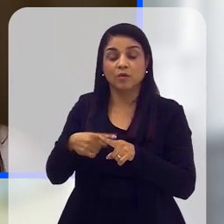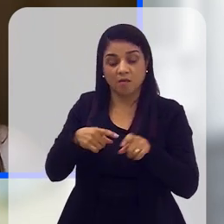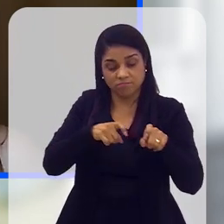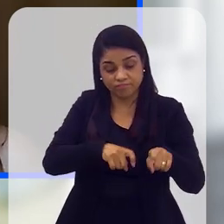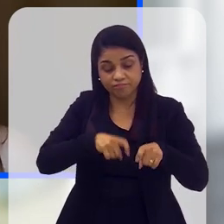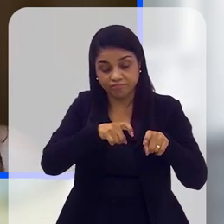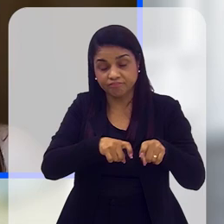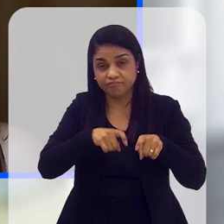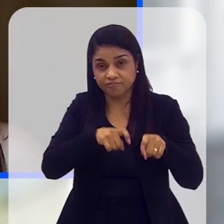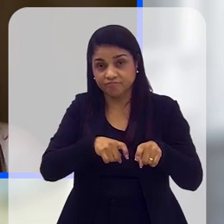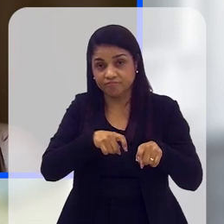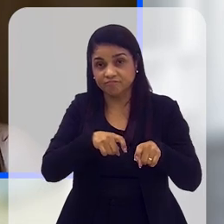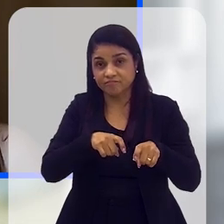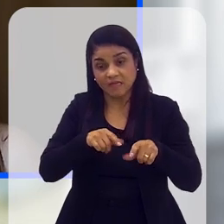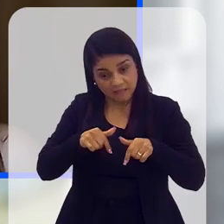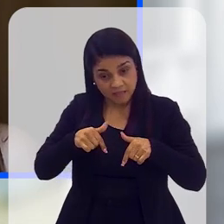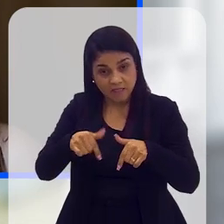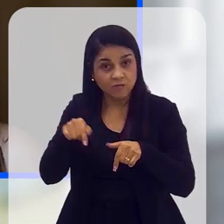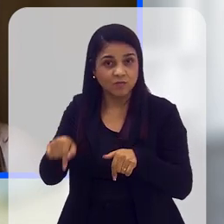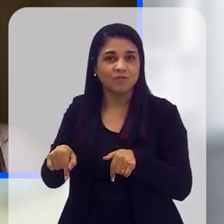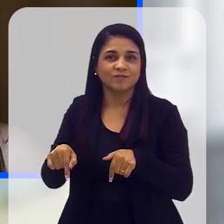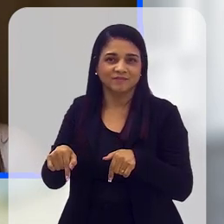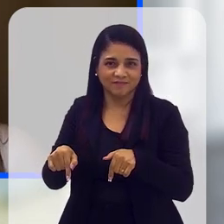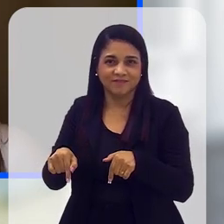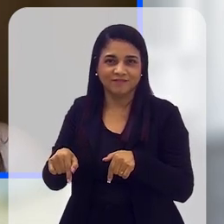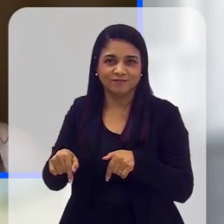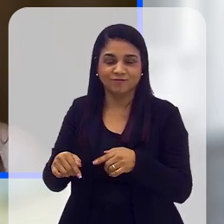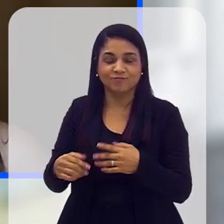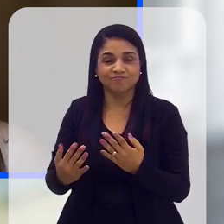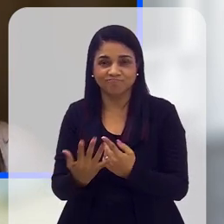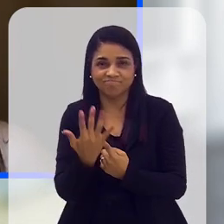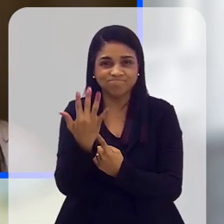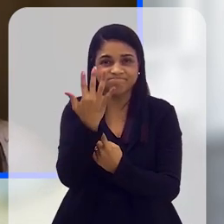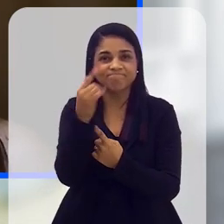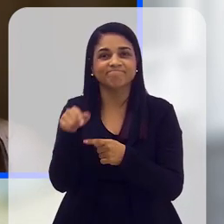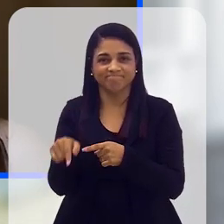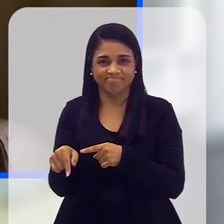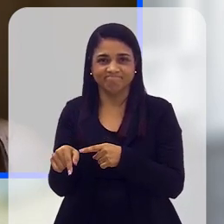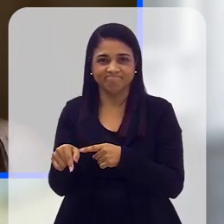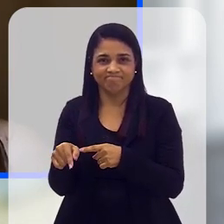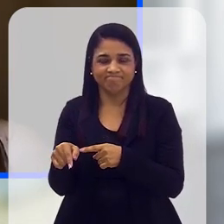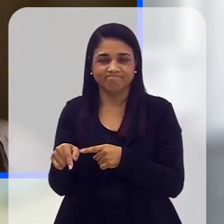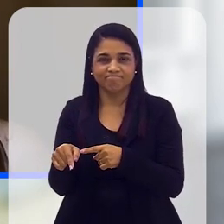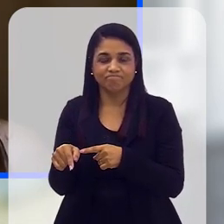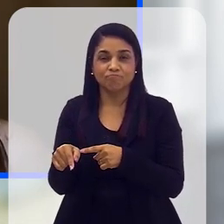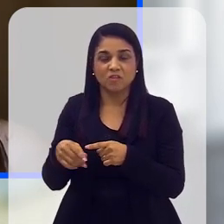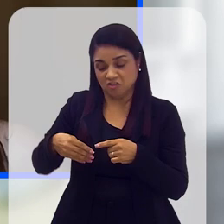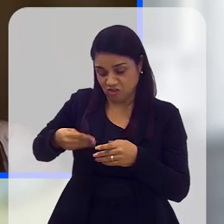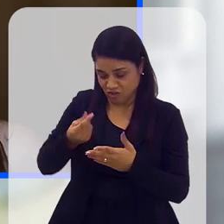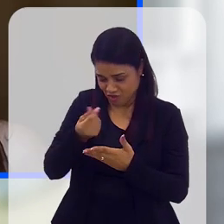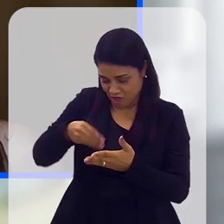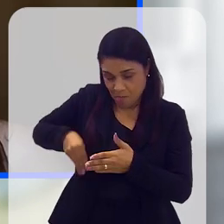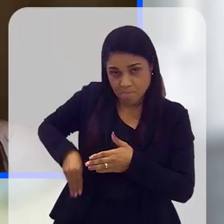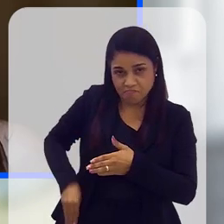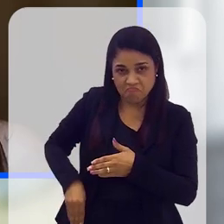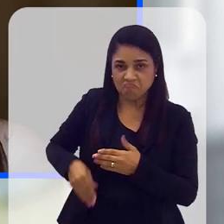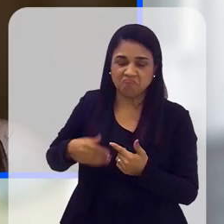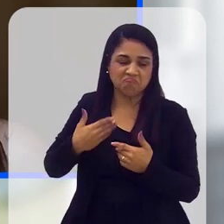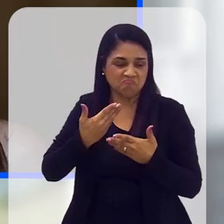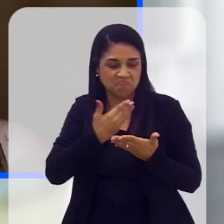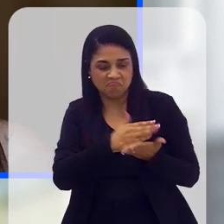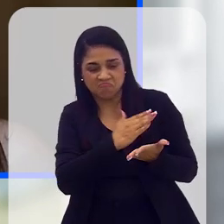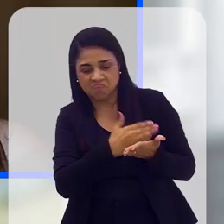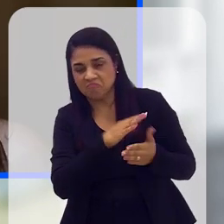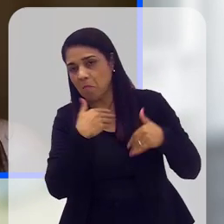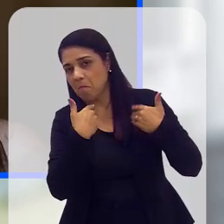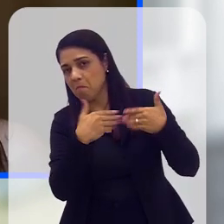safra decorrentes das ações deles. Então, eles achavam que passavam por dinheiro no bolso e o